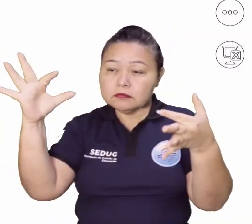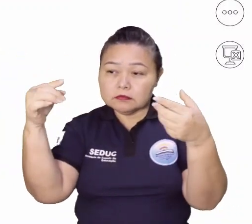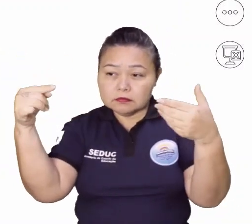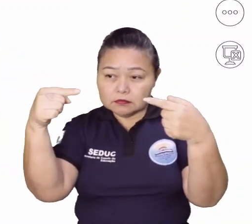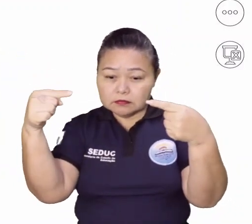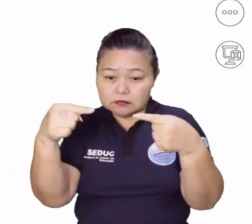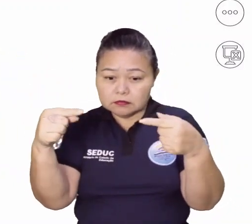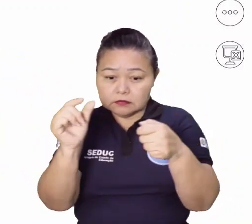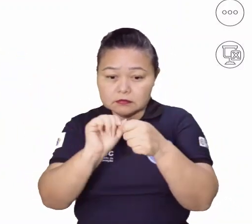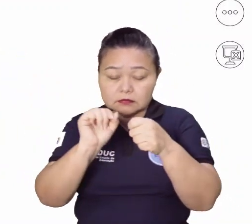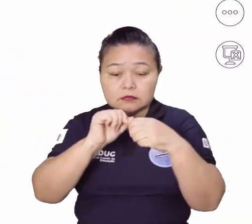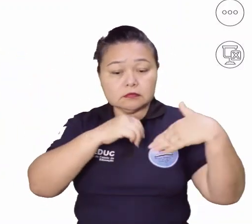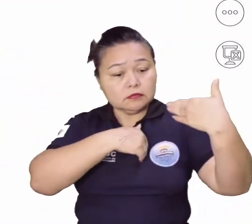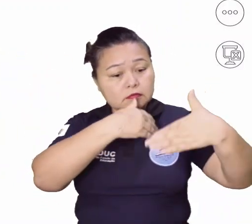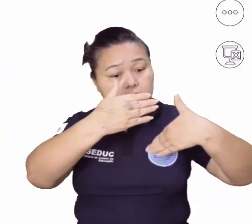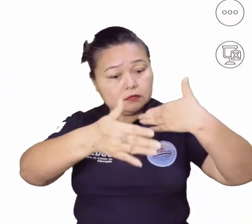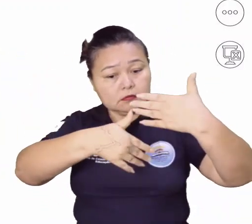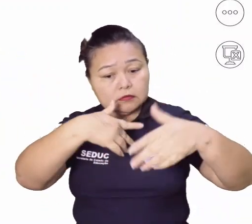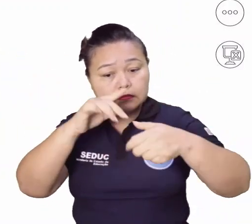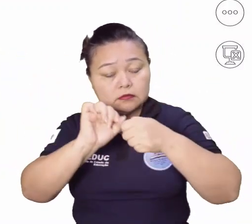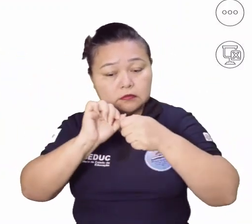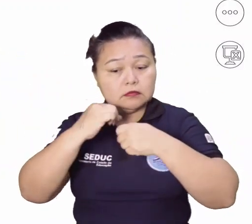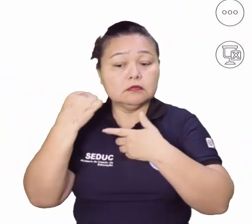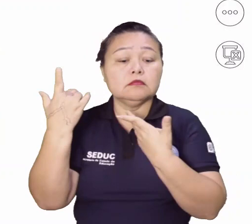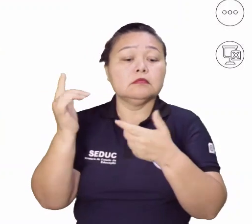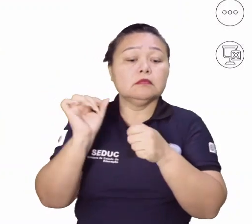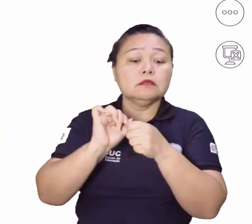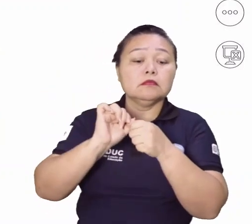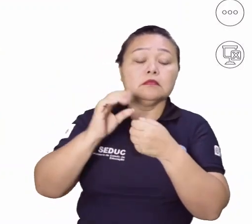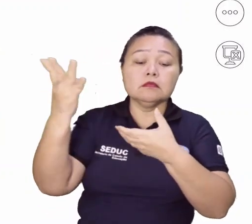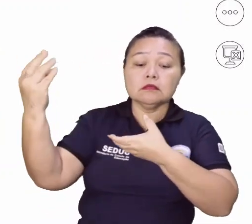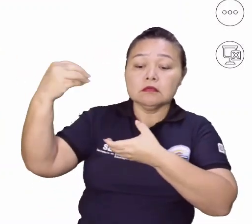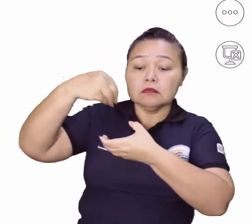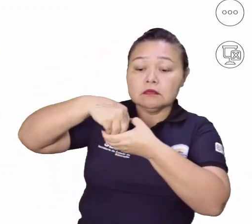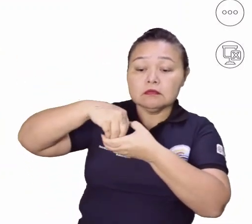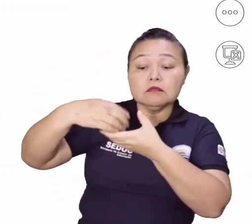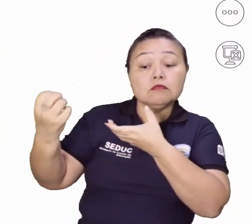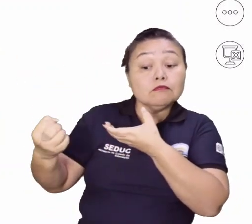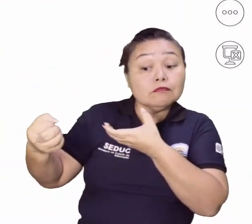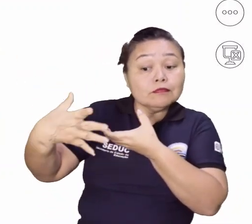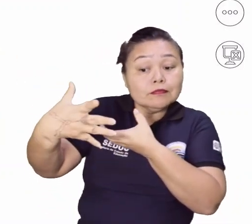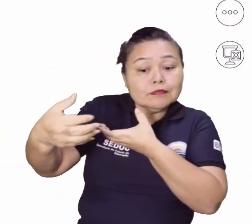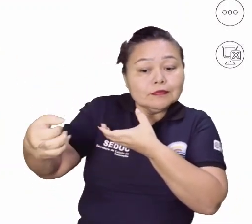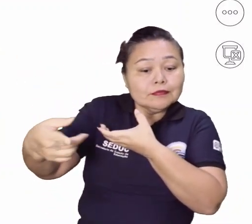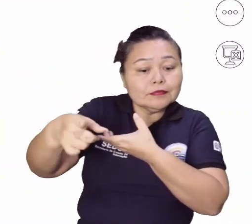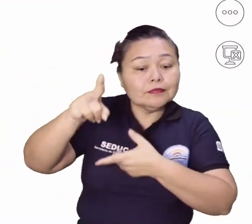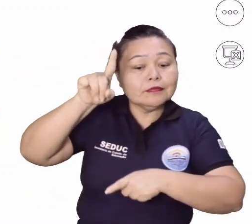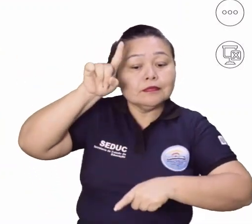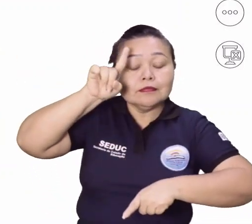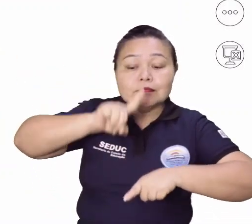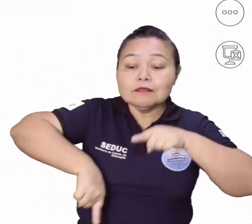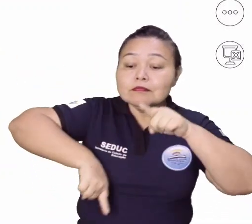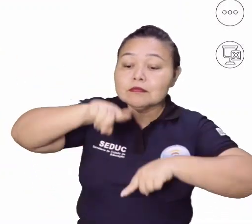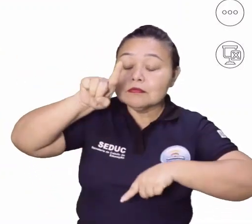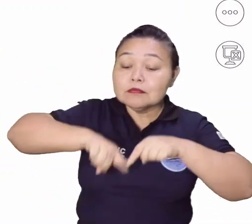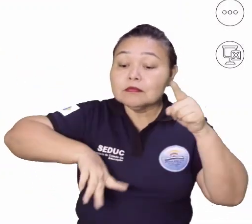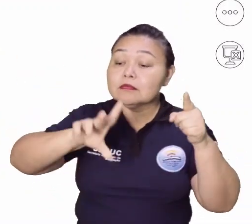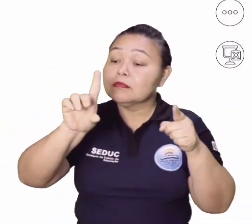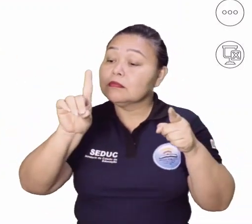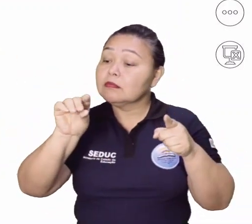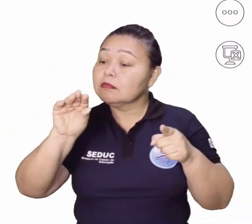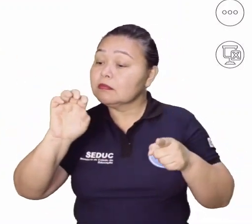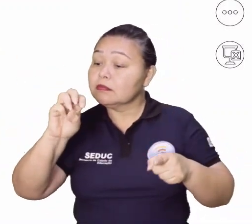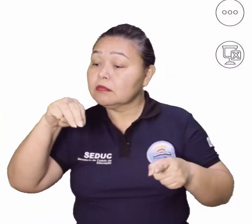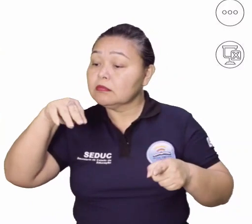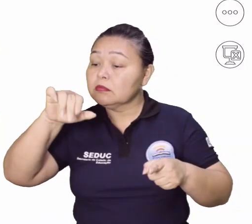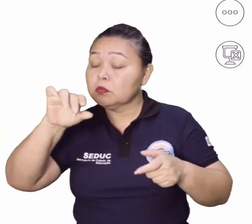na mudança nos modelos de produção que incorporou inovações com uma produção sob demanda,